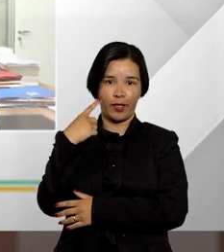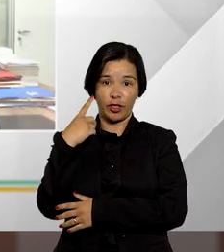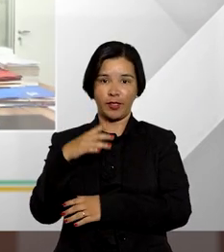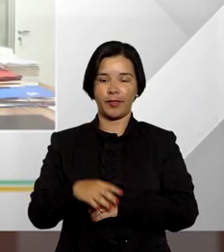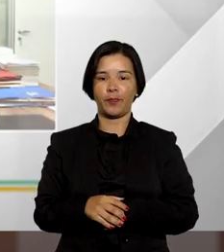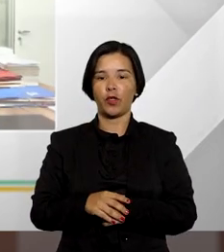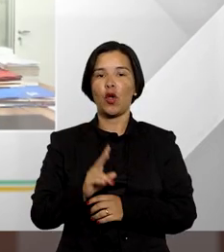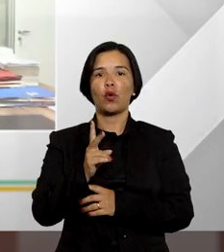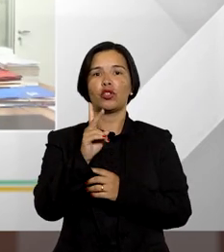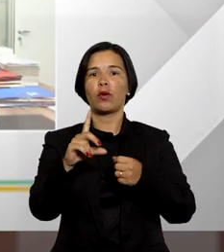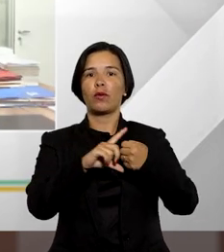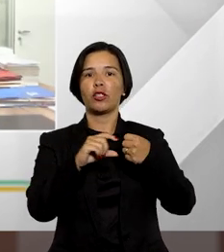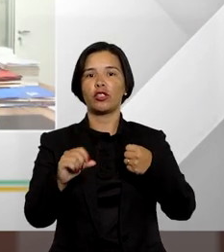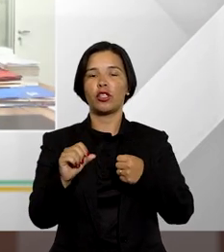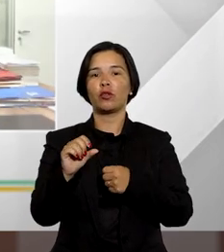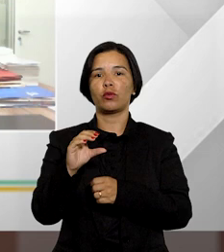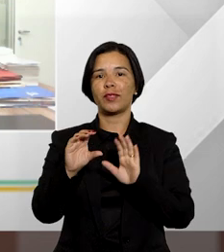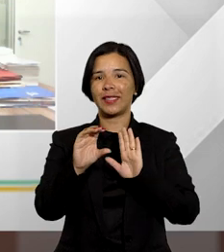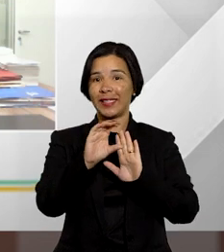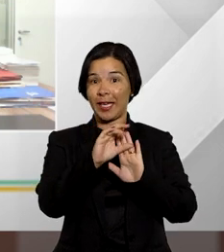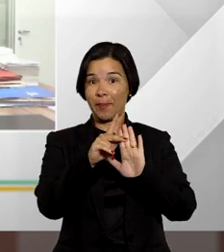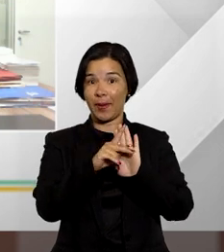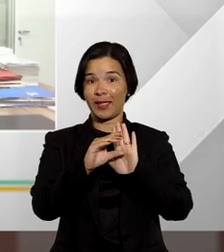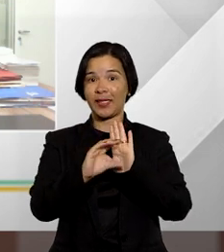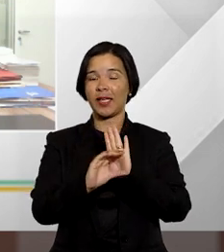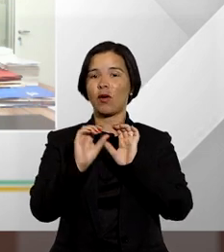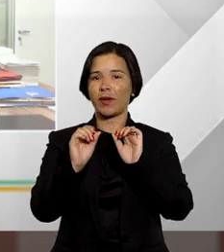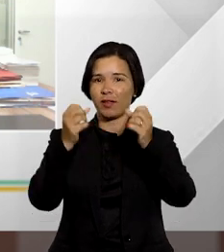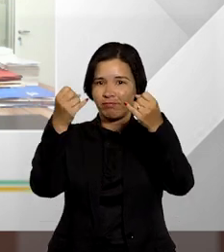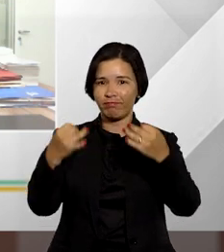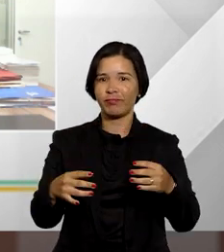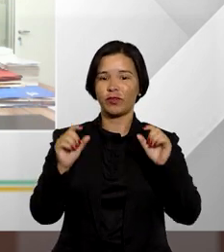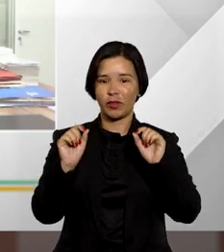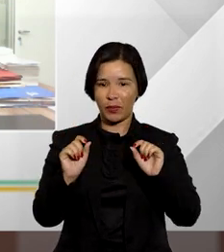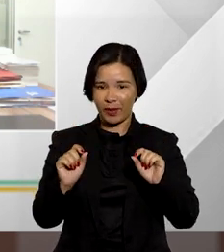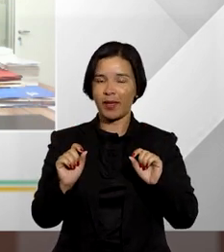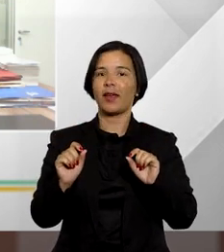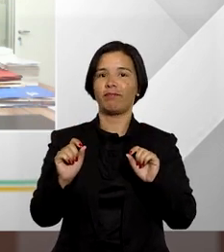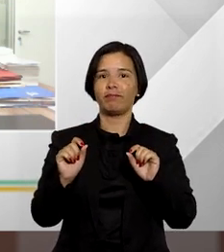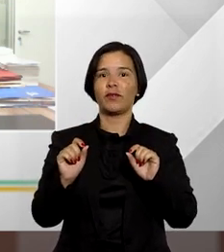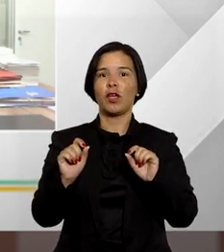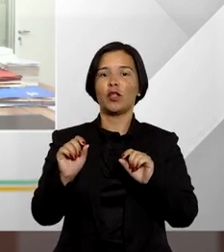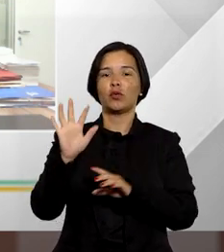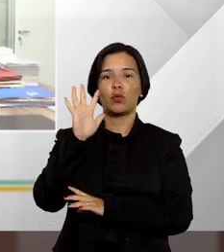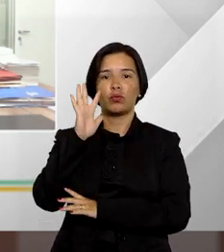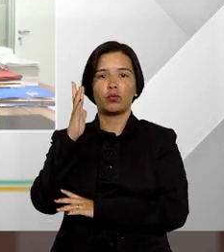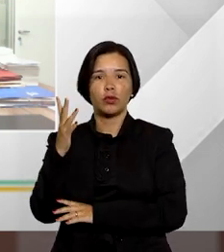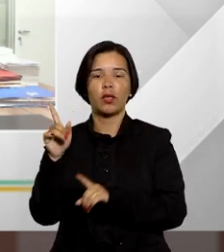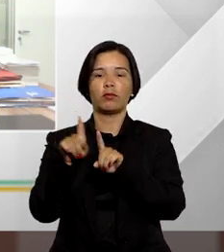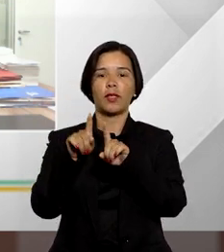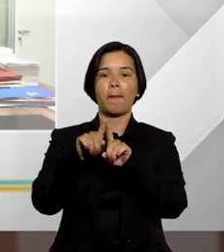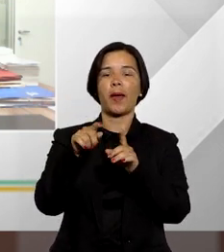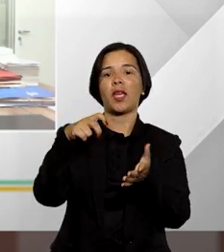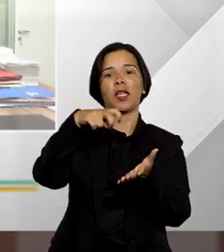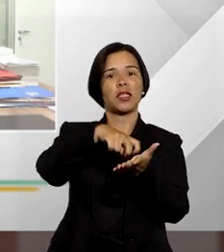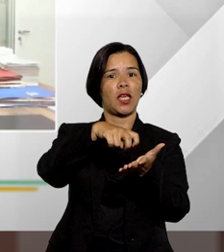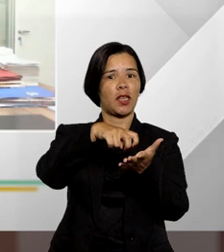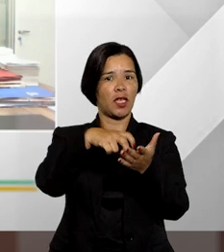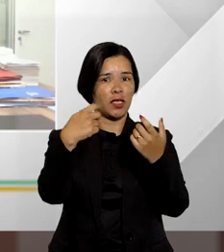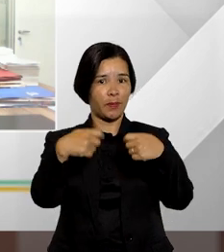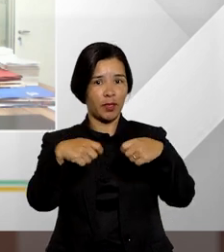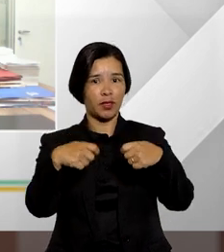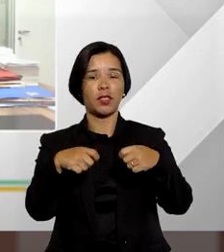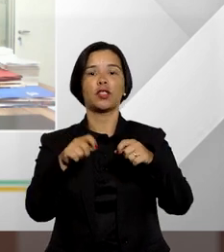Prosseguindo ainda com o artigo 85 do CPC, a gente já comentou que são cabíveis honorários na execução ou no cumprimento de sentença,